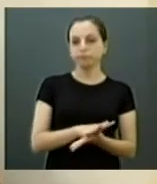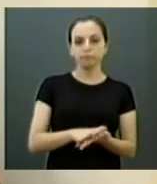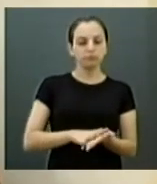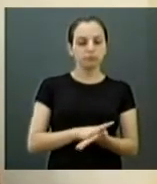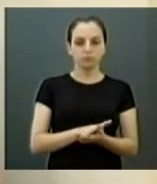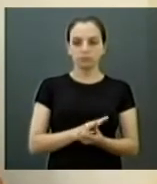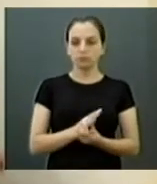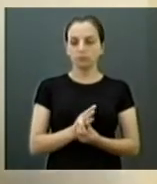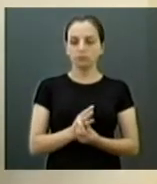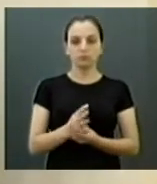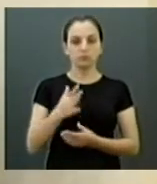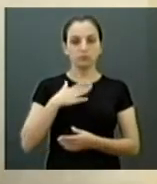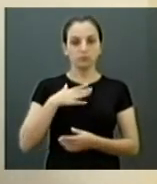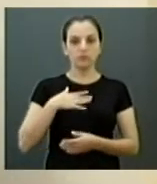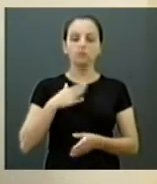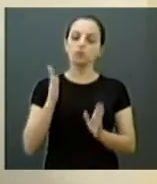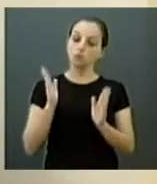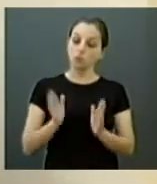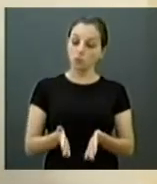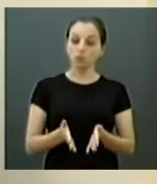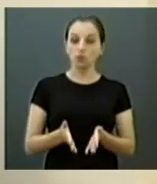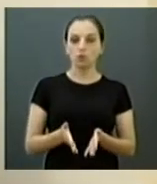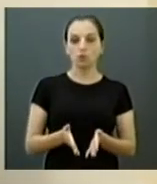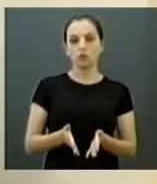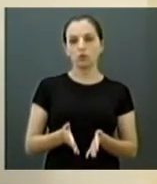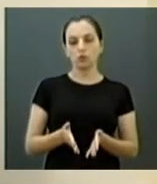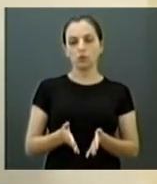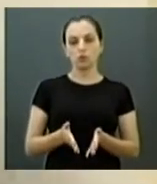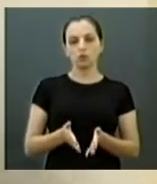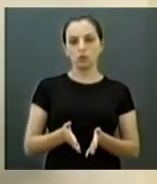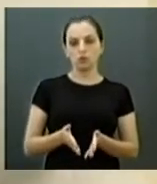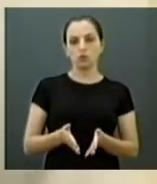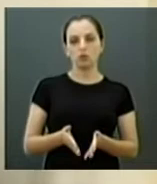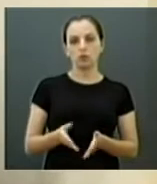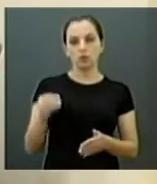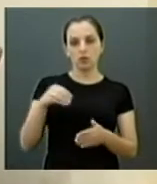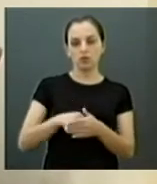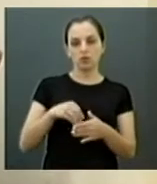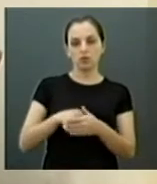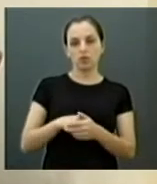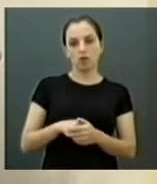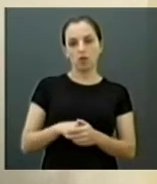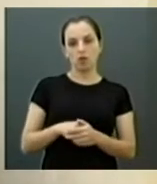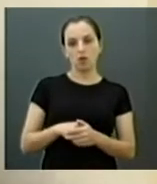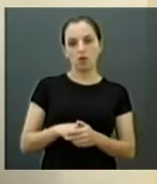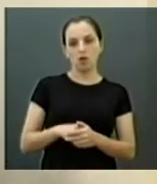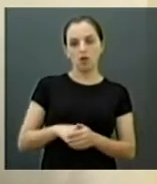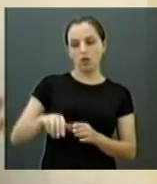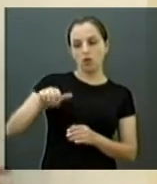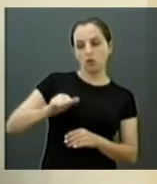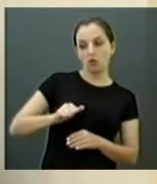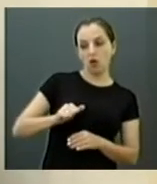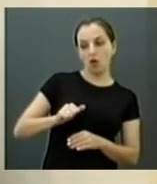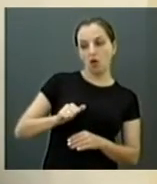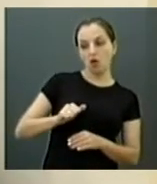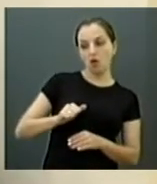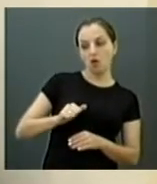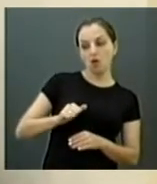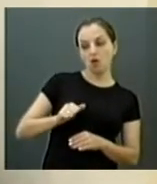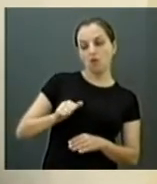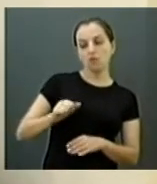Olha, eu hoje, o meu voto não era nove também, não. Quem está na base sabe.